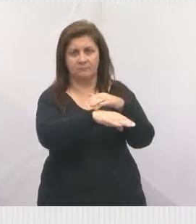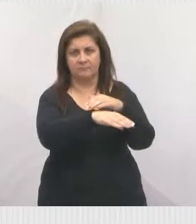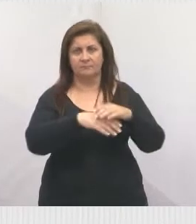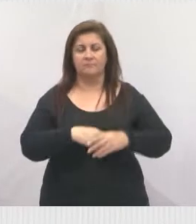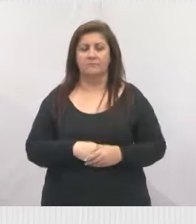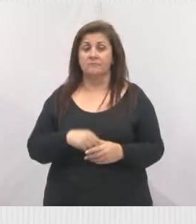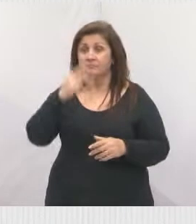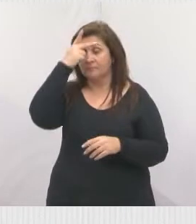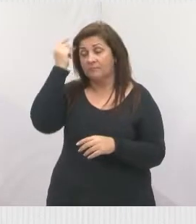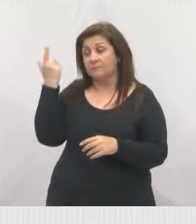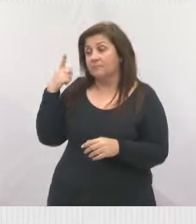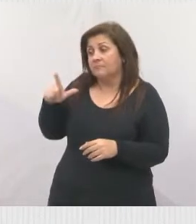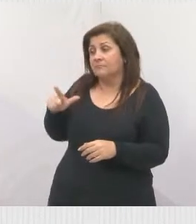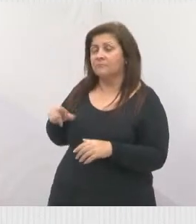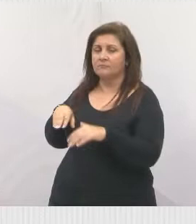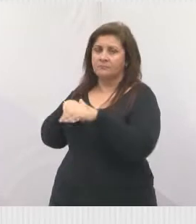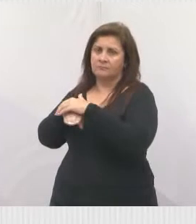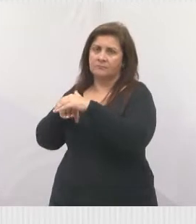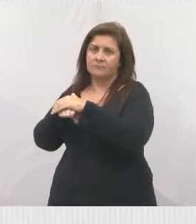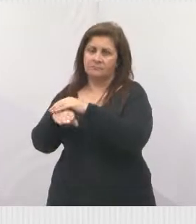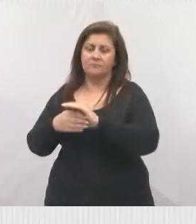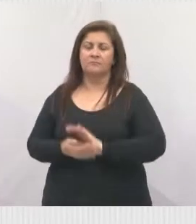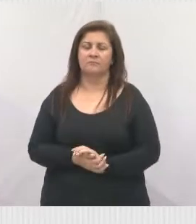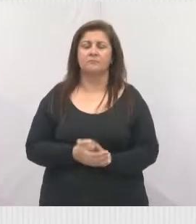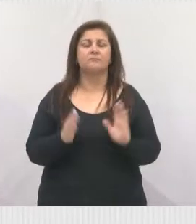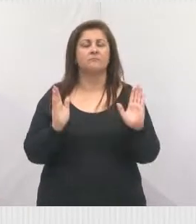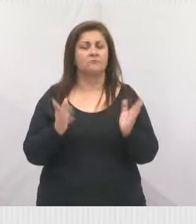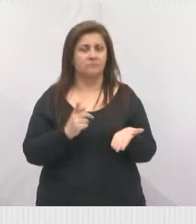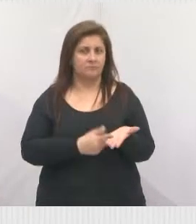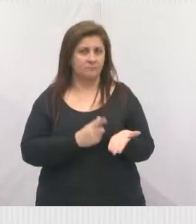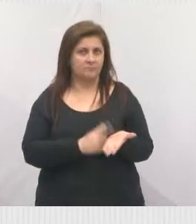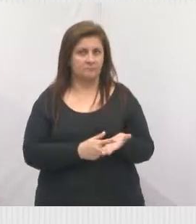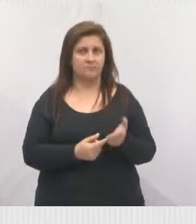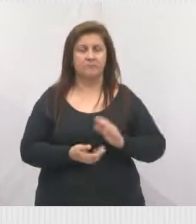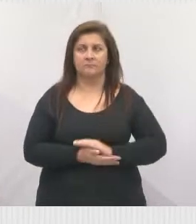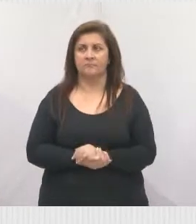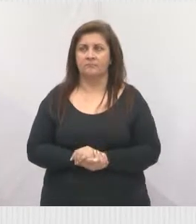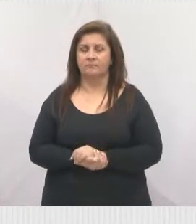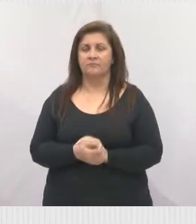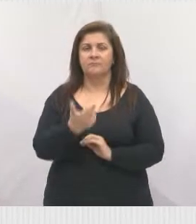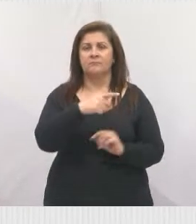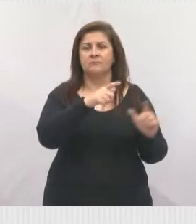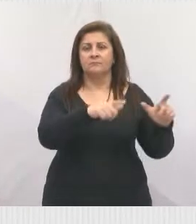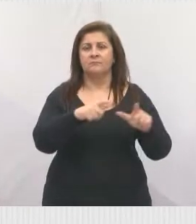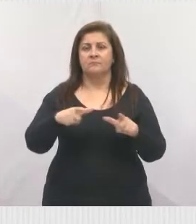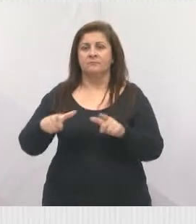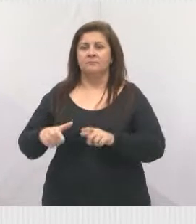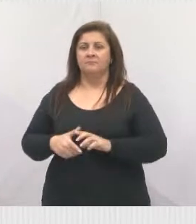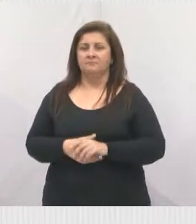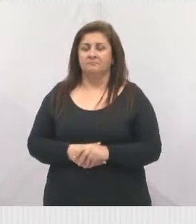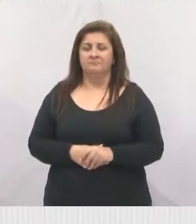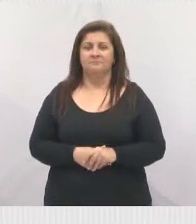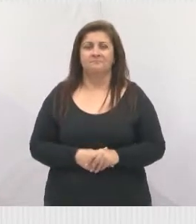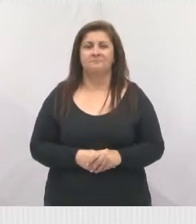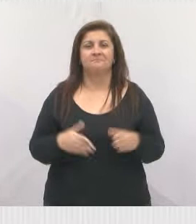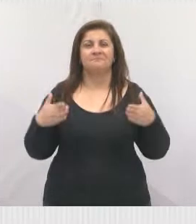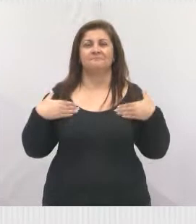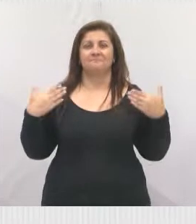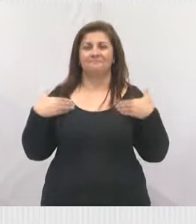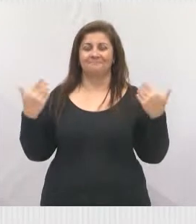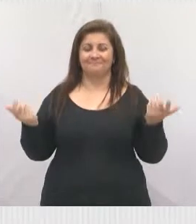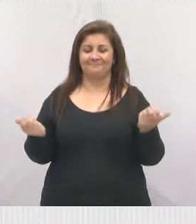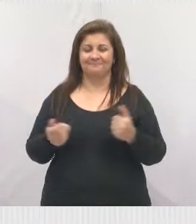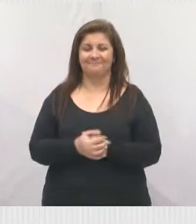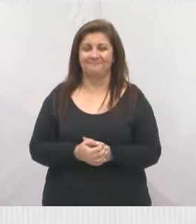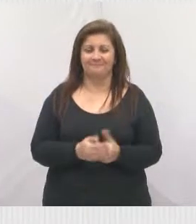né, os jogadores, para conseguir colocar os carros ali, já está tudo acertado, né, e vários campos, né, e uma alegria imensa, né, desde